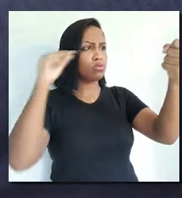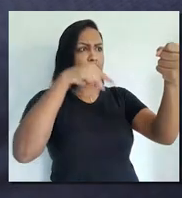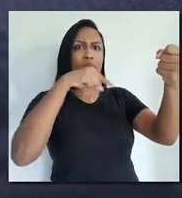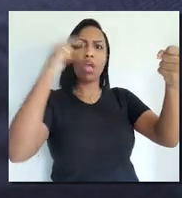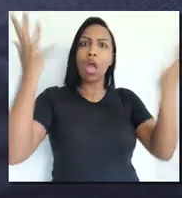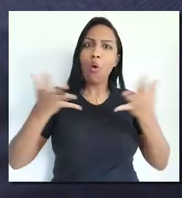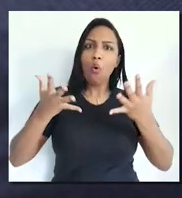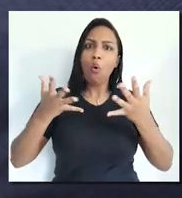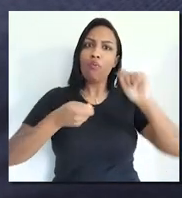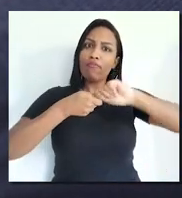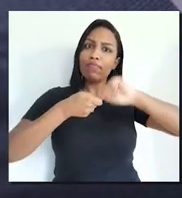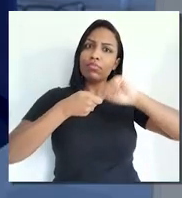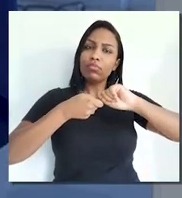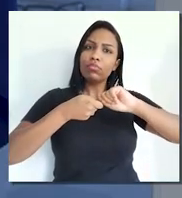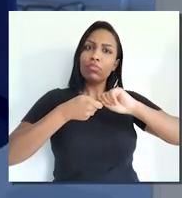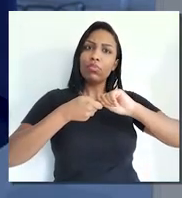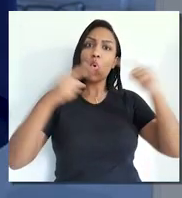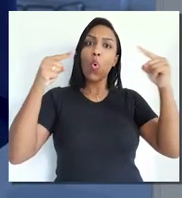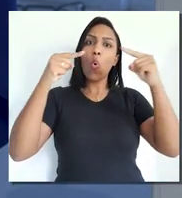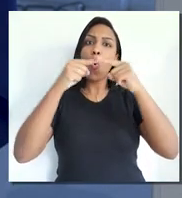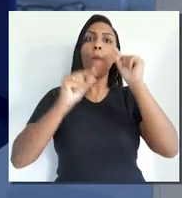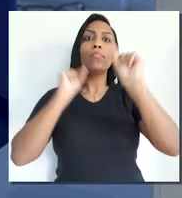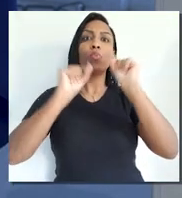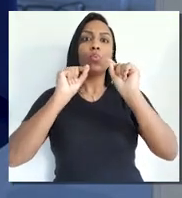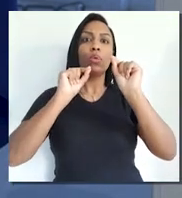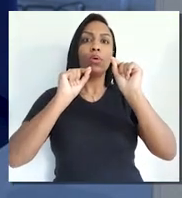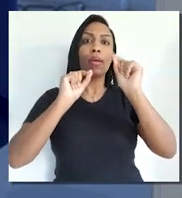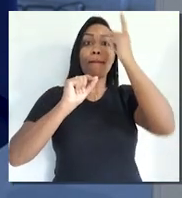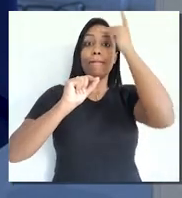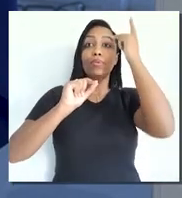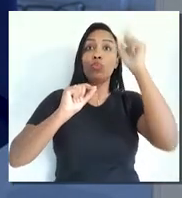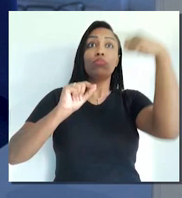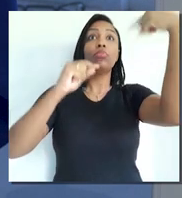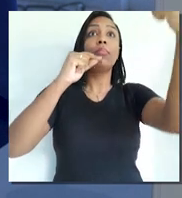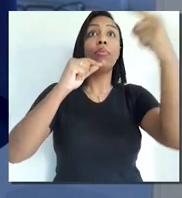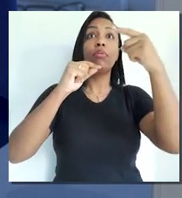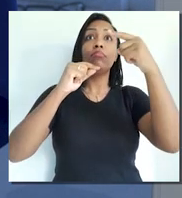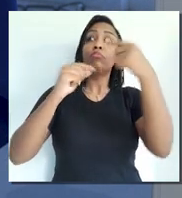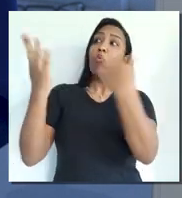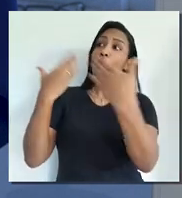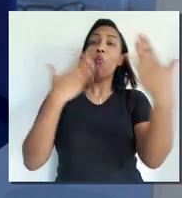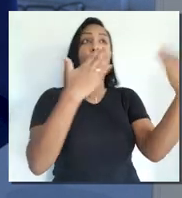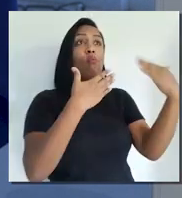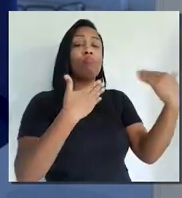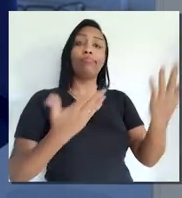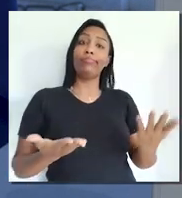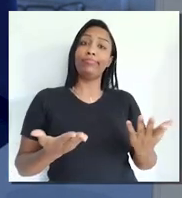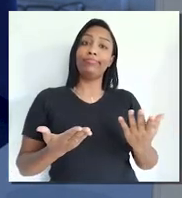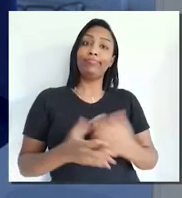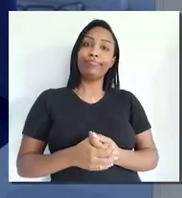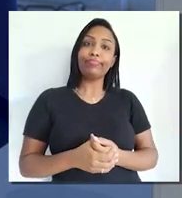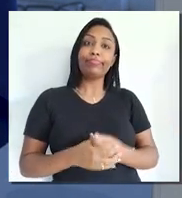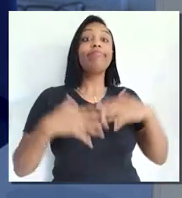repercussão na imagem da instituição que eu escolhi trabalhar. Esse documento que eu estou